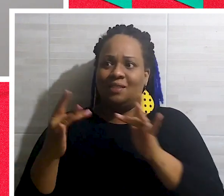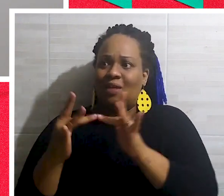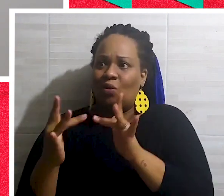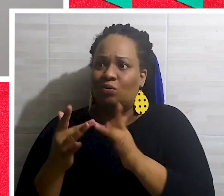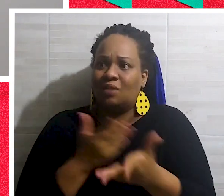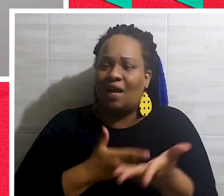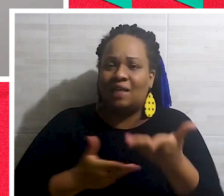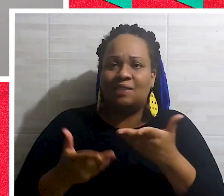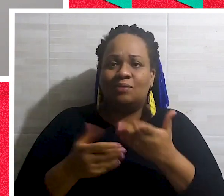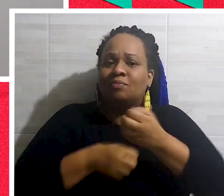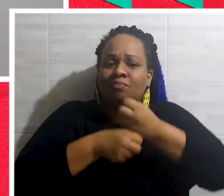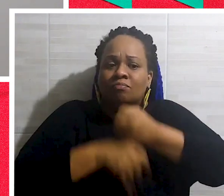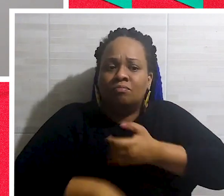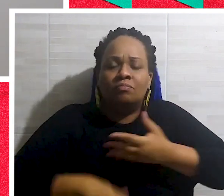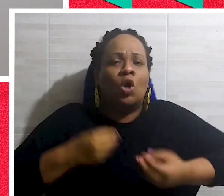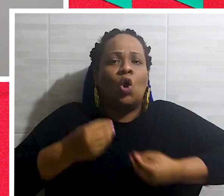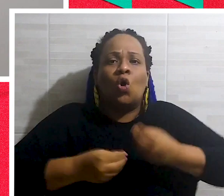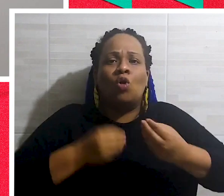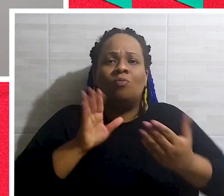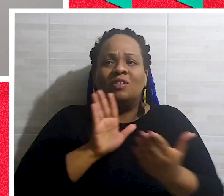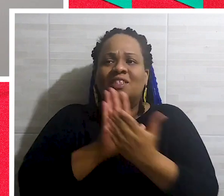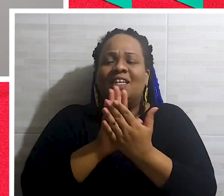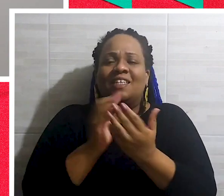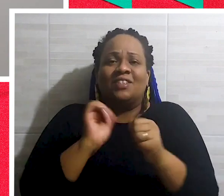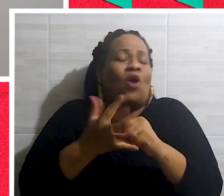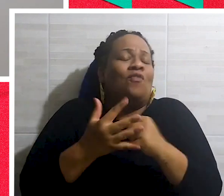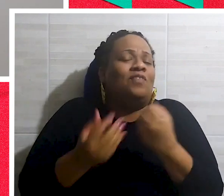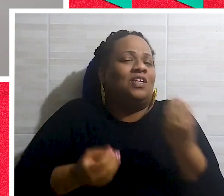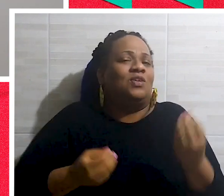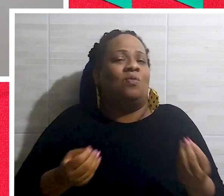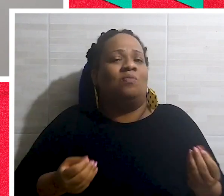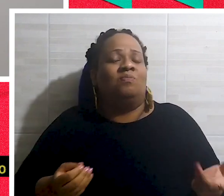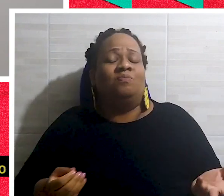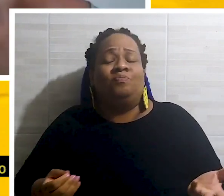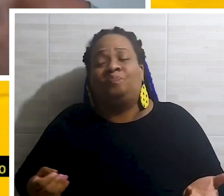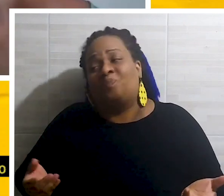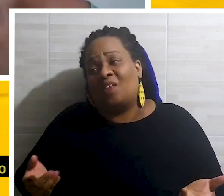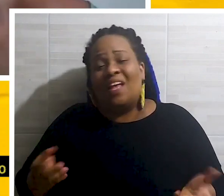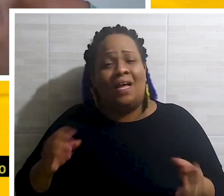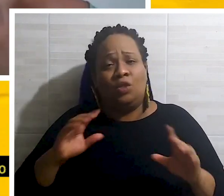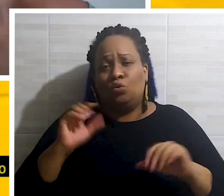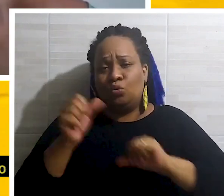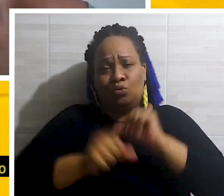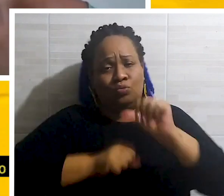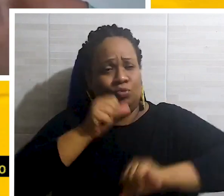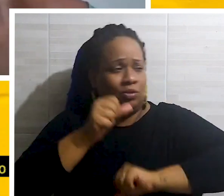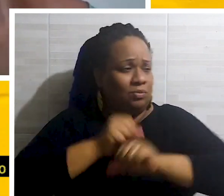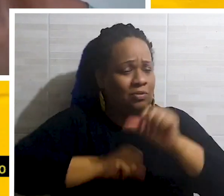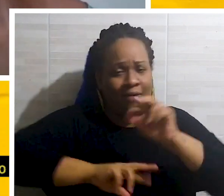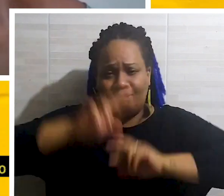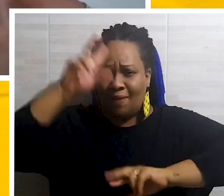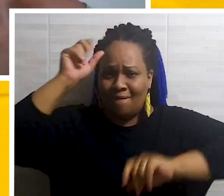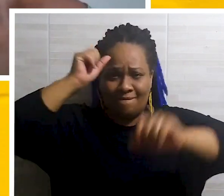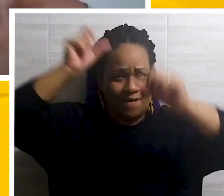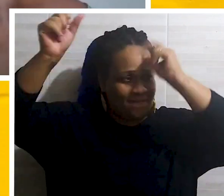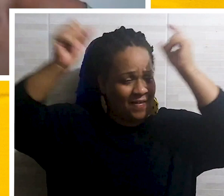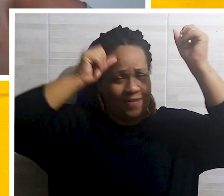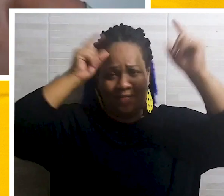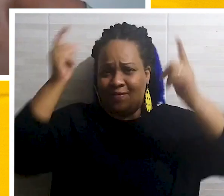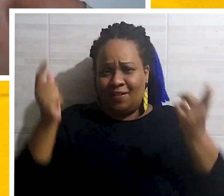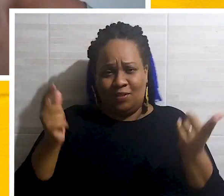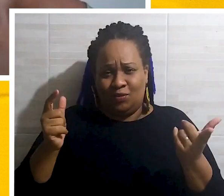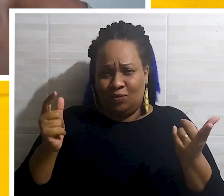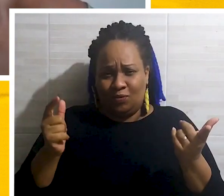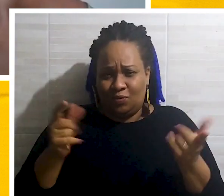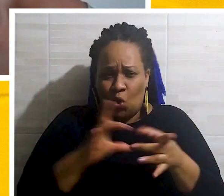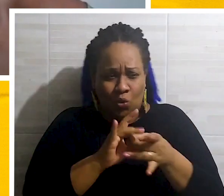contato. Então, como foi que vocês enfrentaram esse panorama da Covid? Eu acho que tudo está sendo reinventado. A gente está vivendo